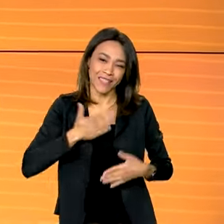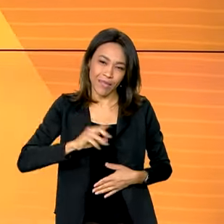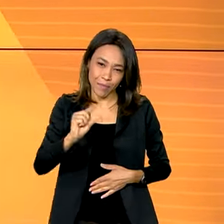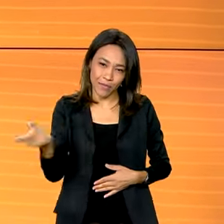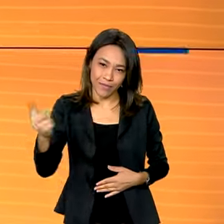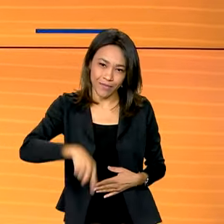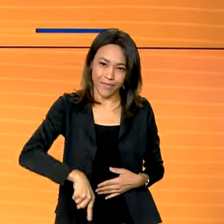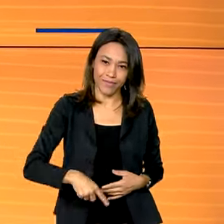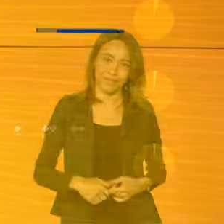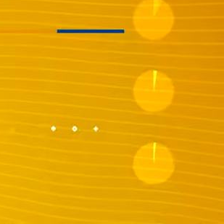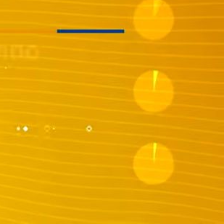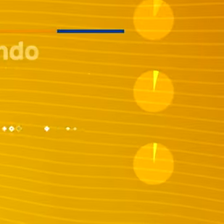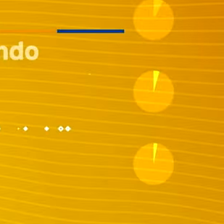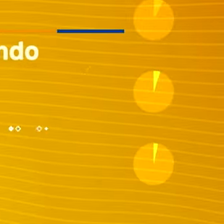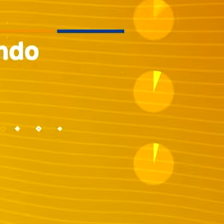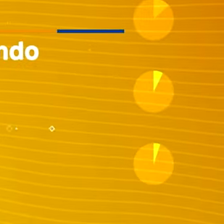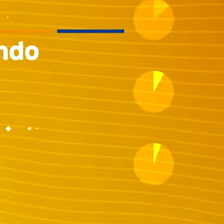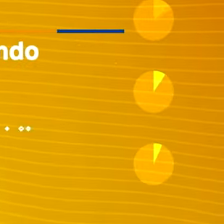gente volta já.